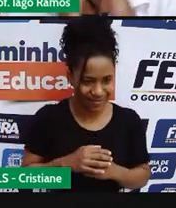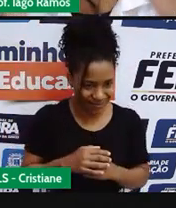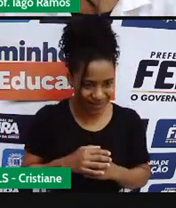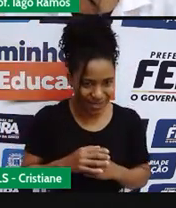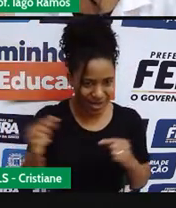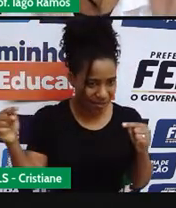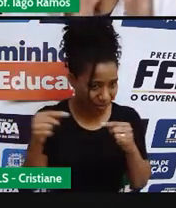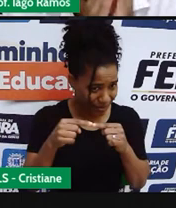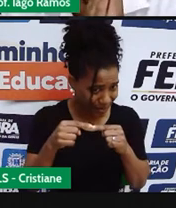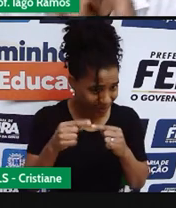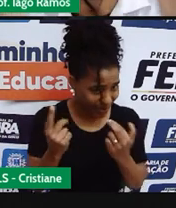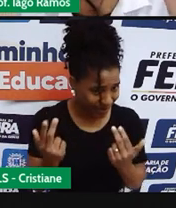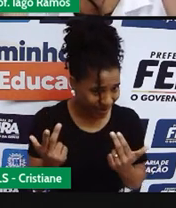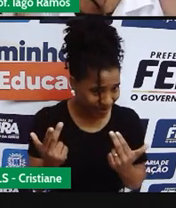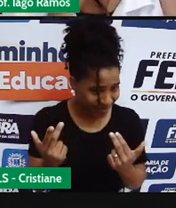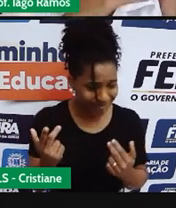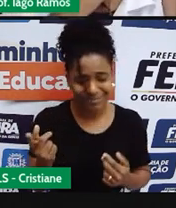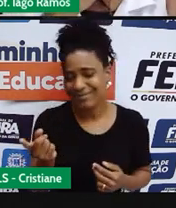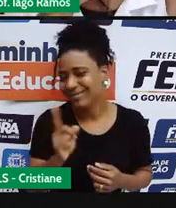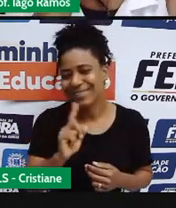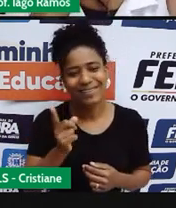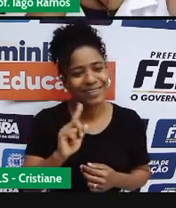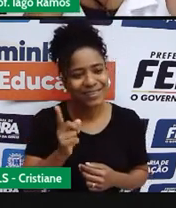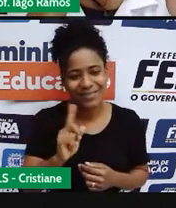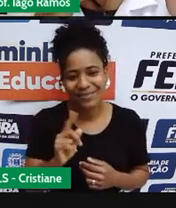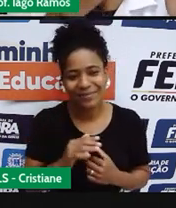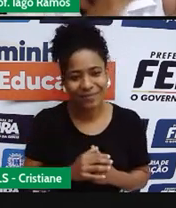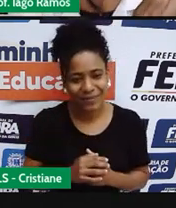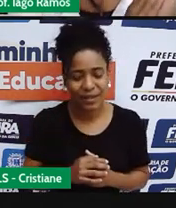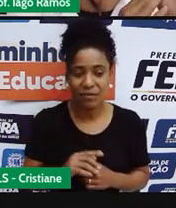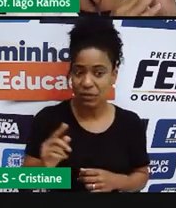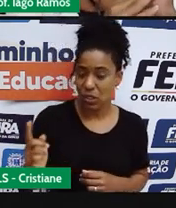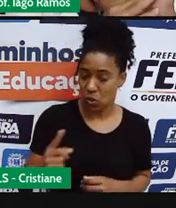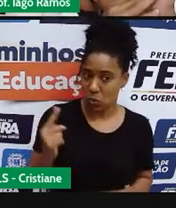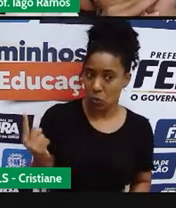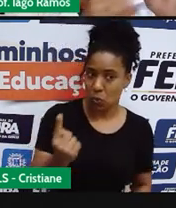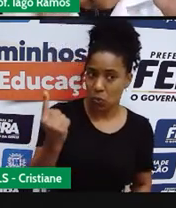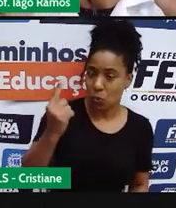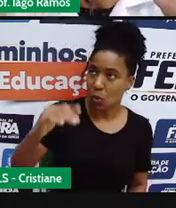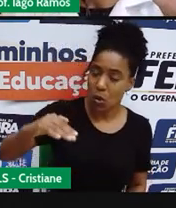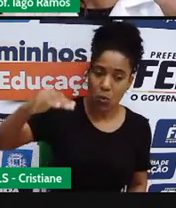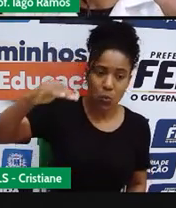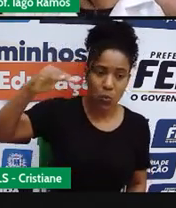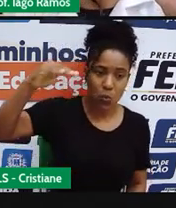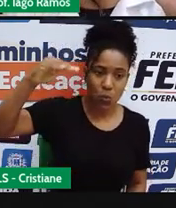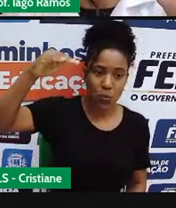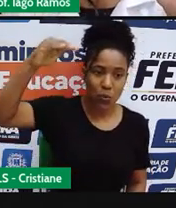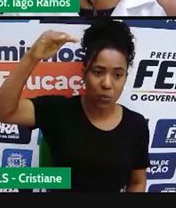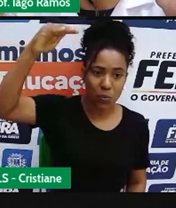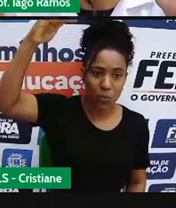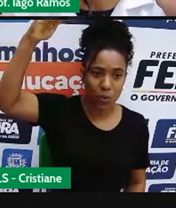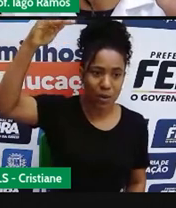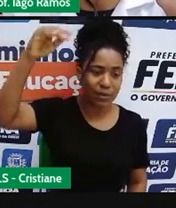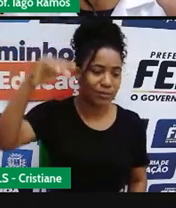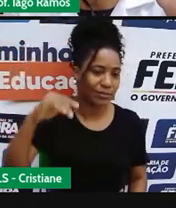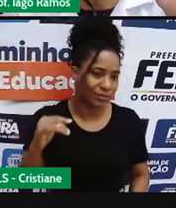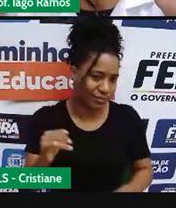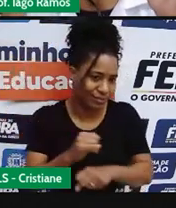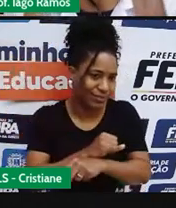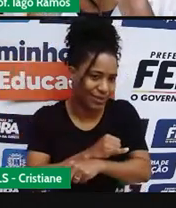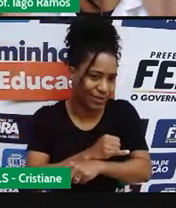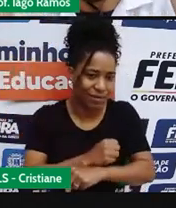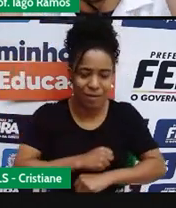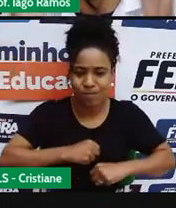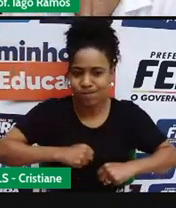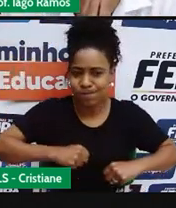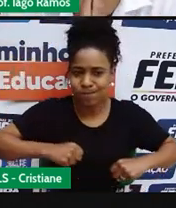né, que cada vez que você cresce, né, a sua massa vai aumentar. Claro, vai aumentar,